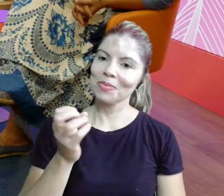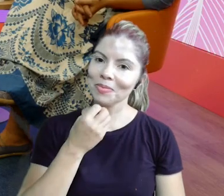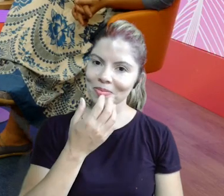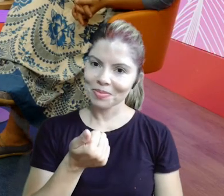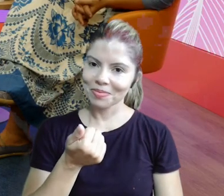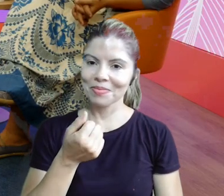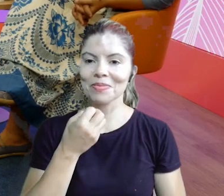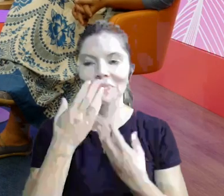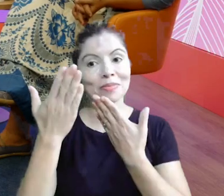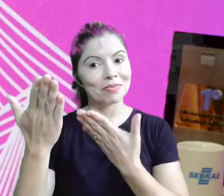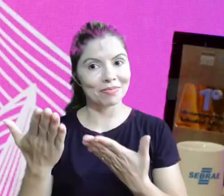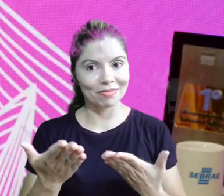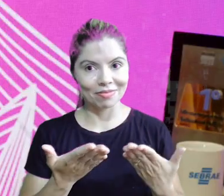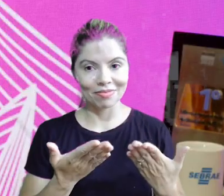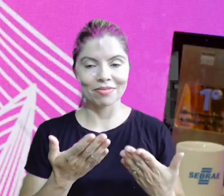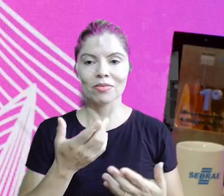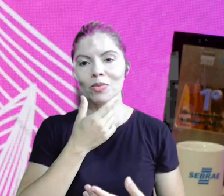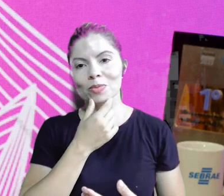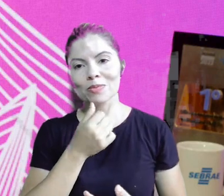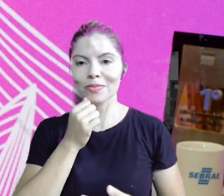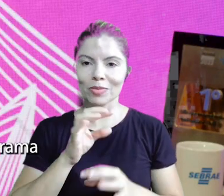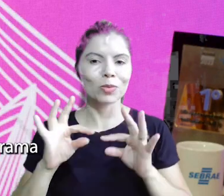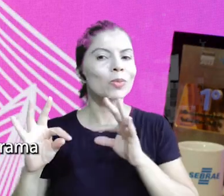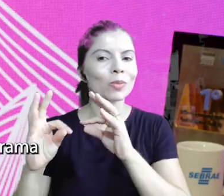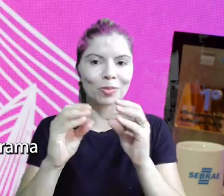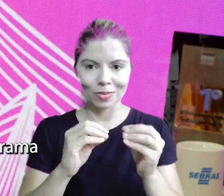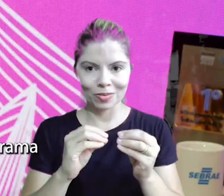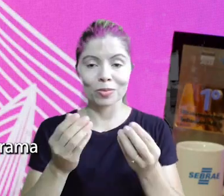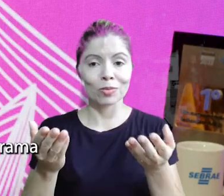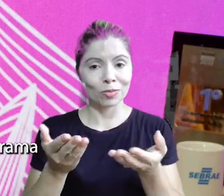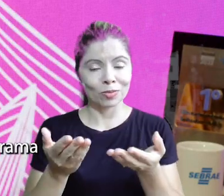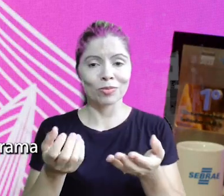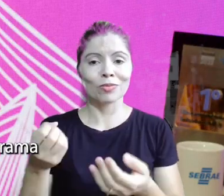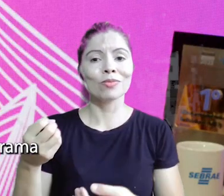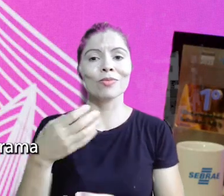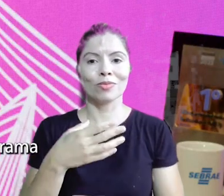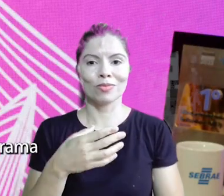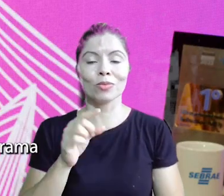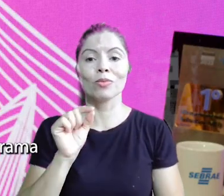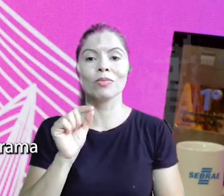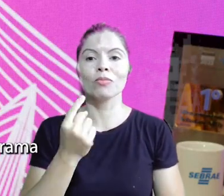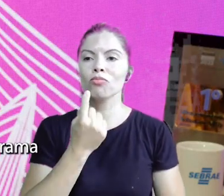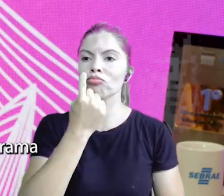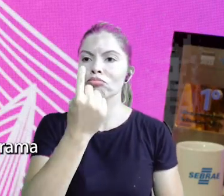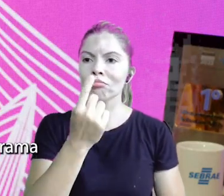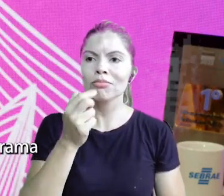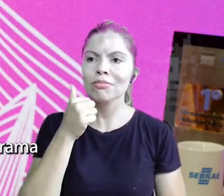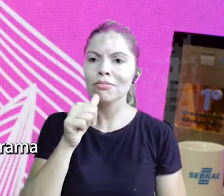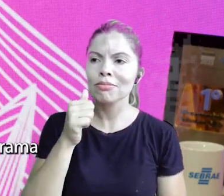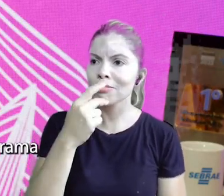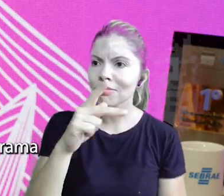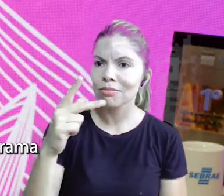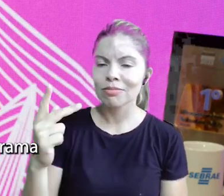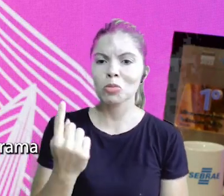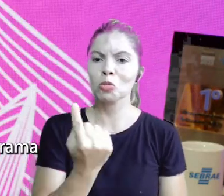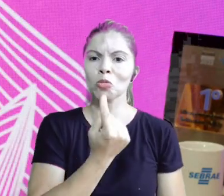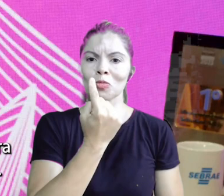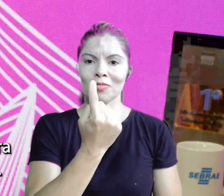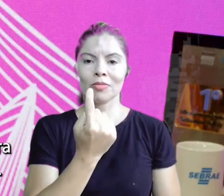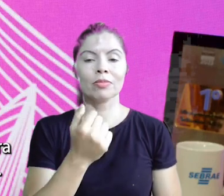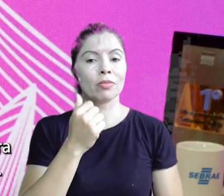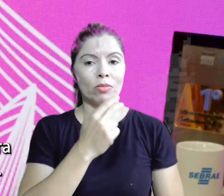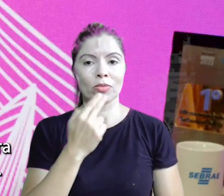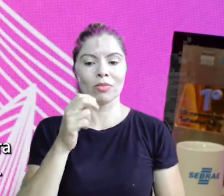Olá pessoal, sejam bem-vindas, bem-vindos a mais um episódio do programa Singularidades Delas.